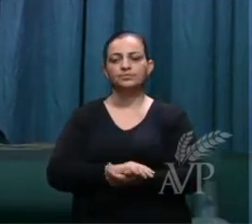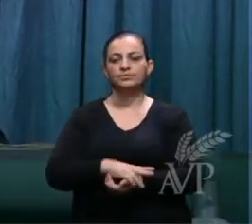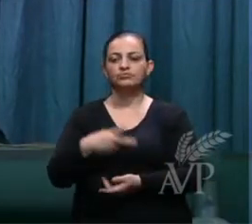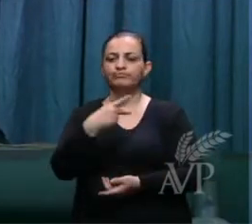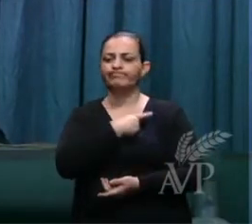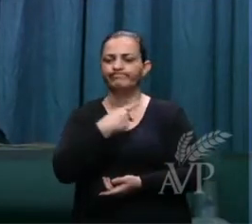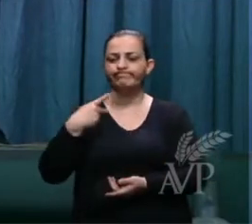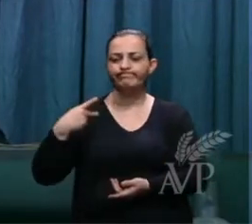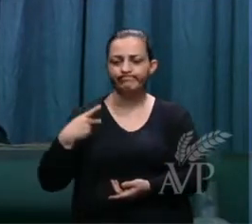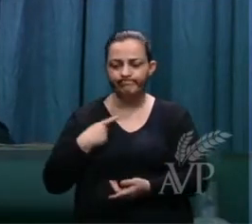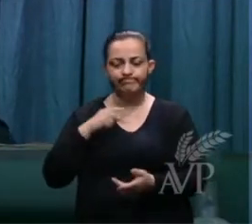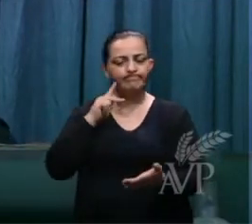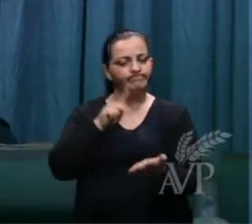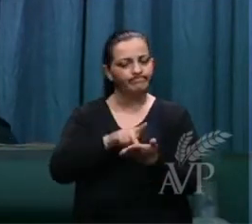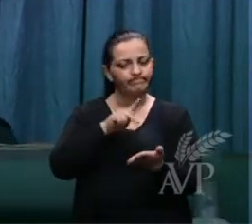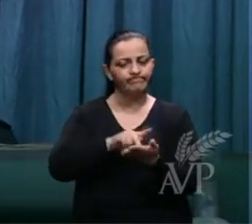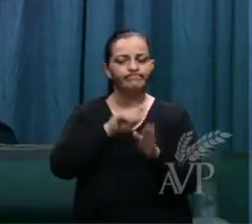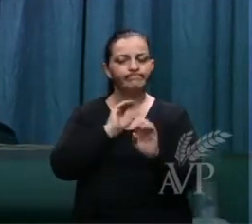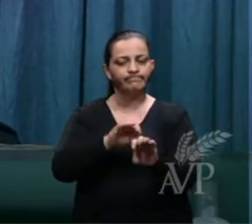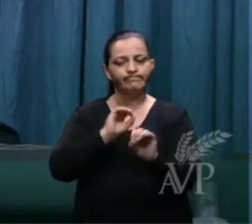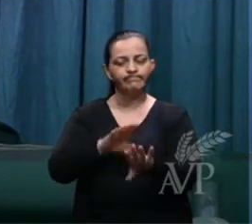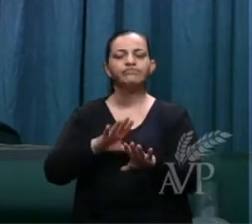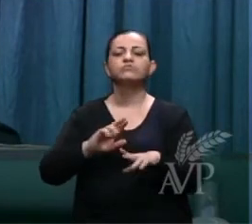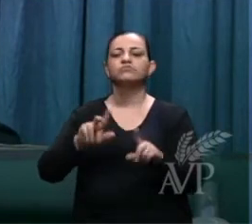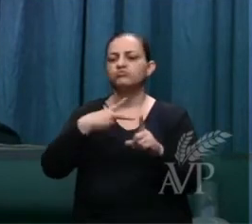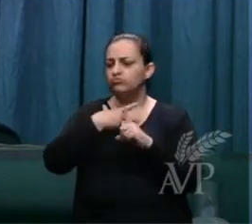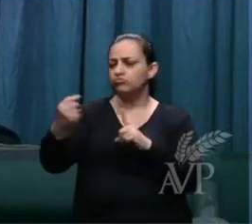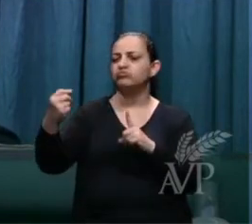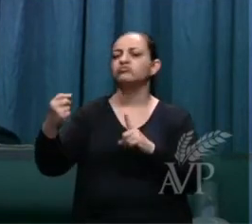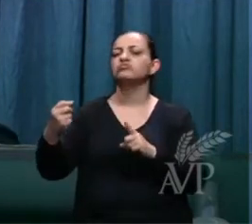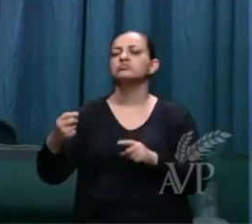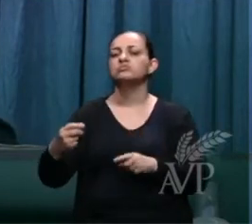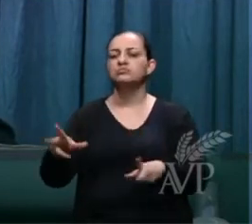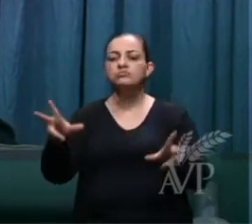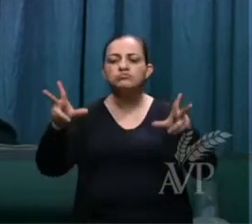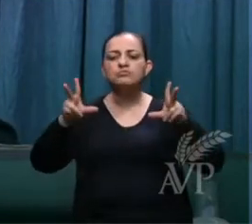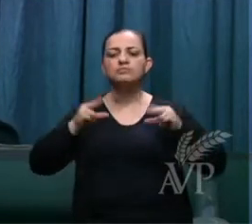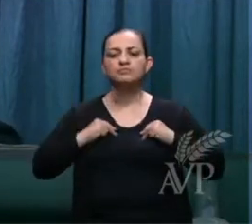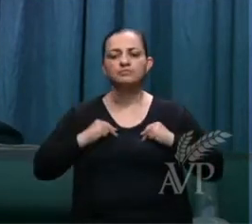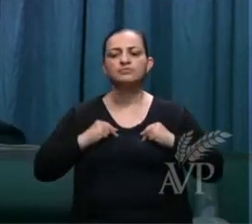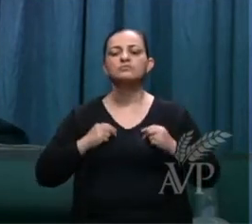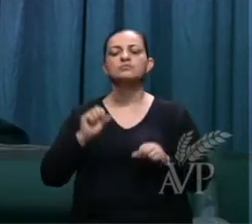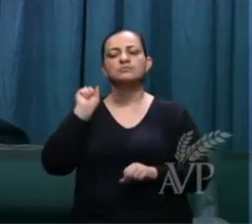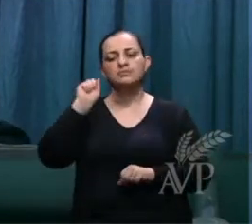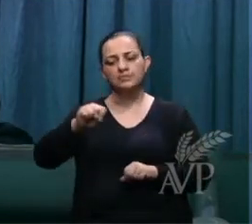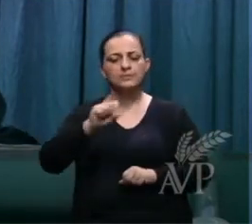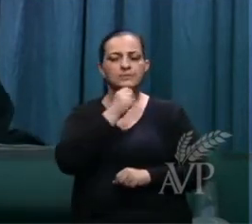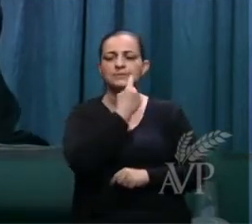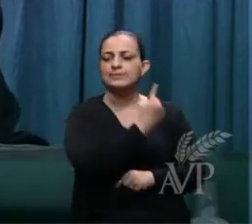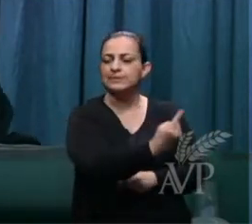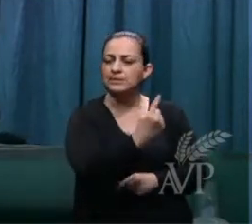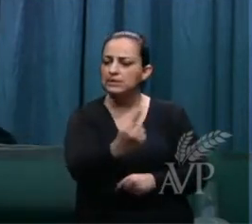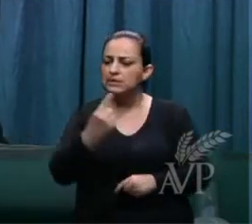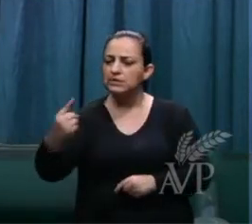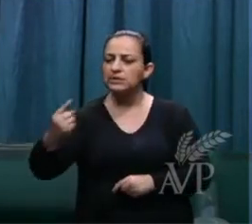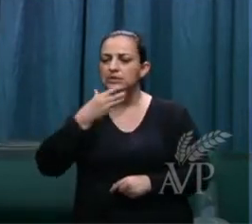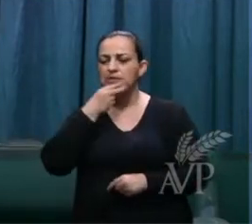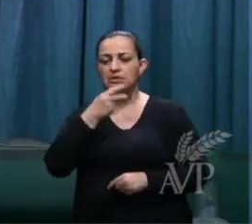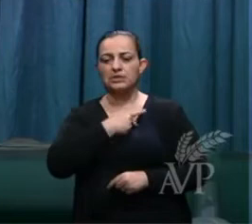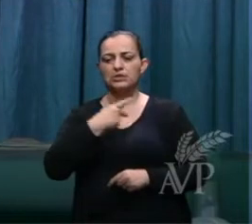então terão a sua recompensa por isso cabe a cada ministro